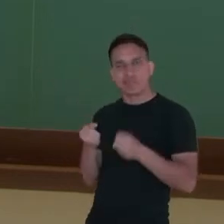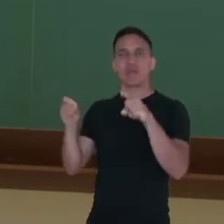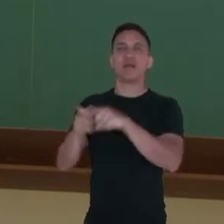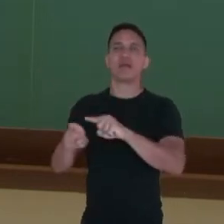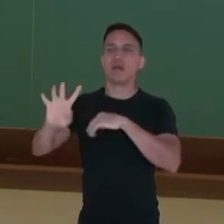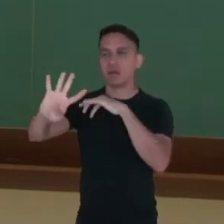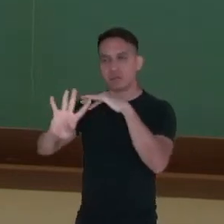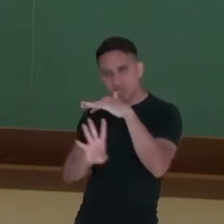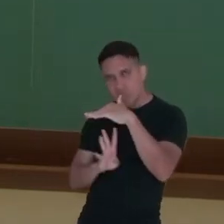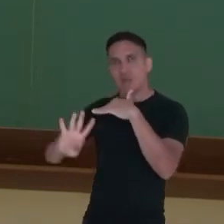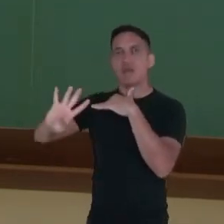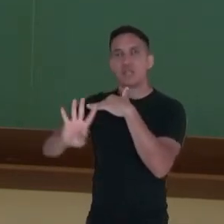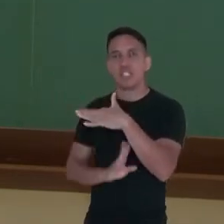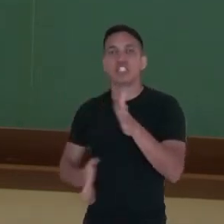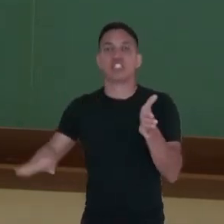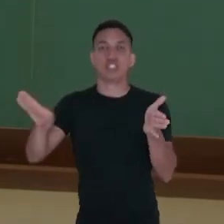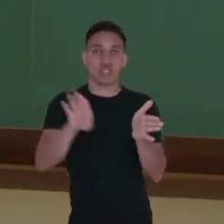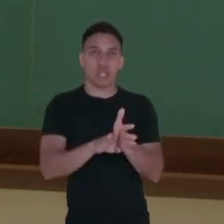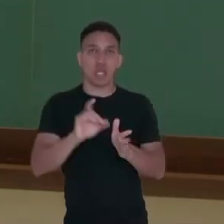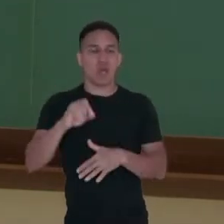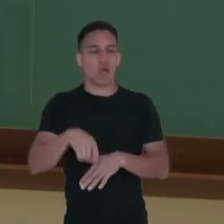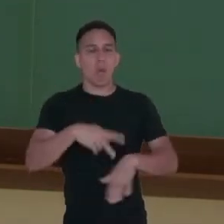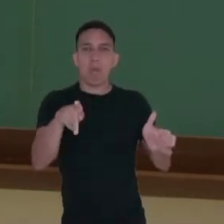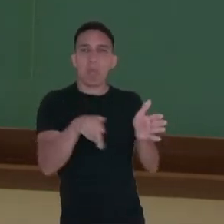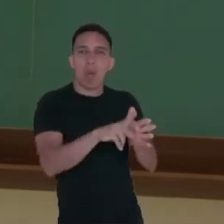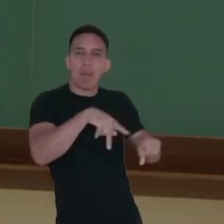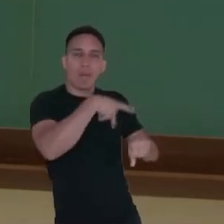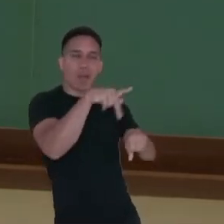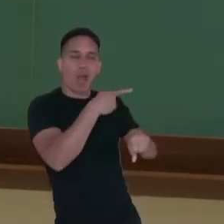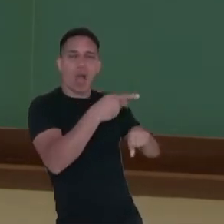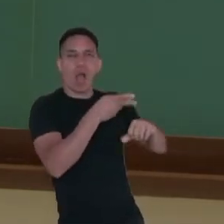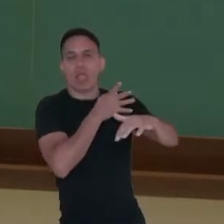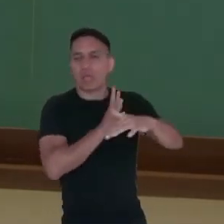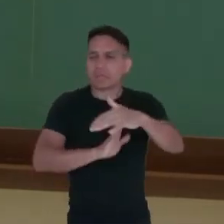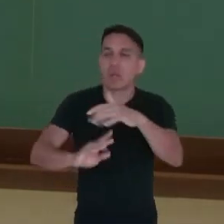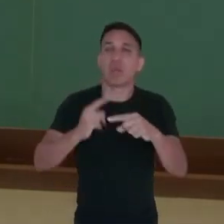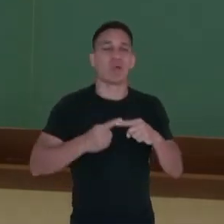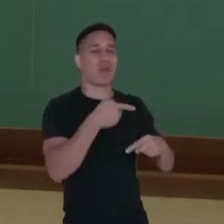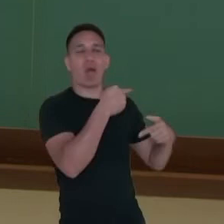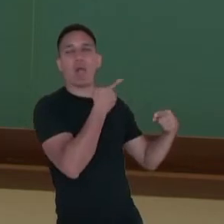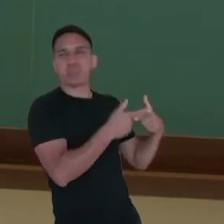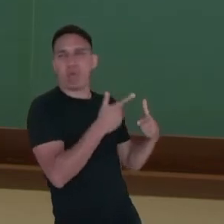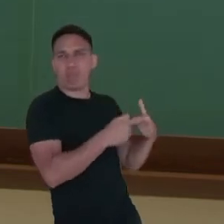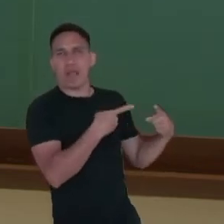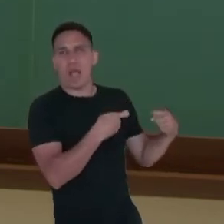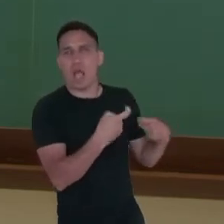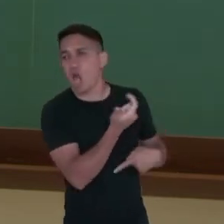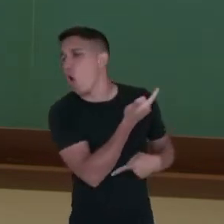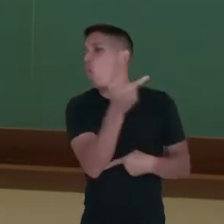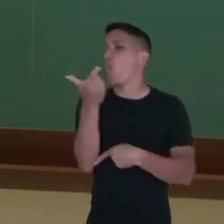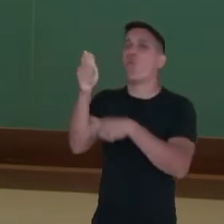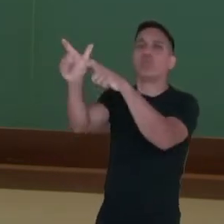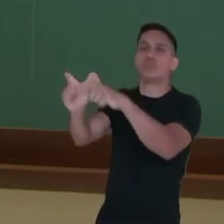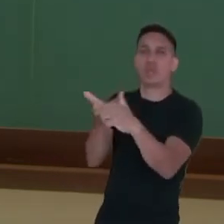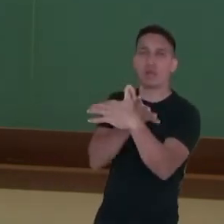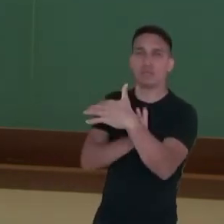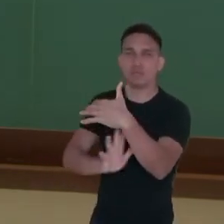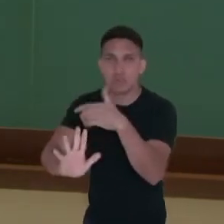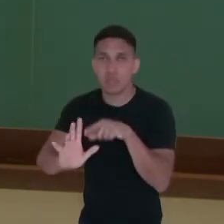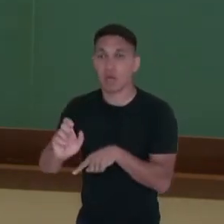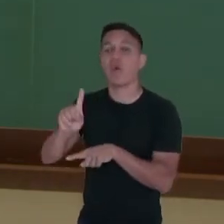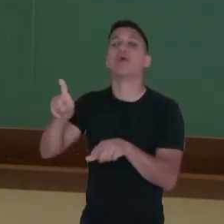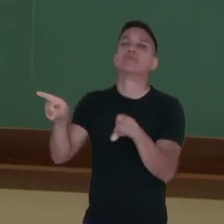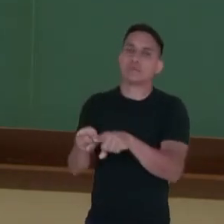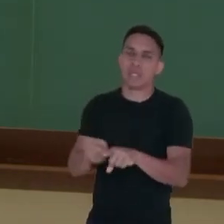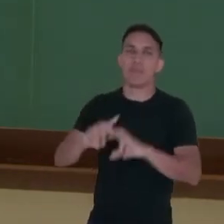refugiados que estão imigrando, saindo de suas terras por questões de guerras, de problemas, indo para outros lugares. Então, além